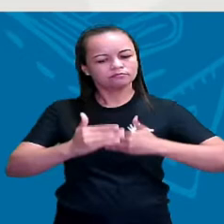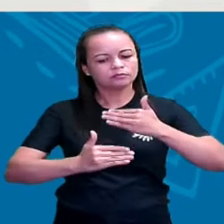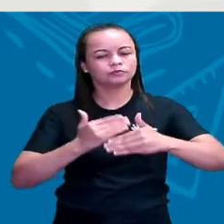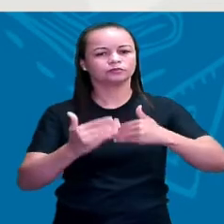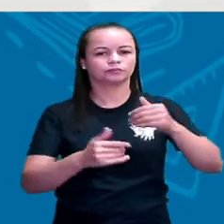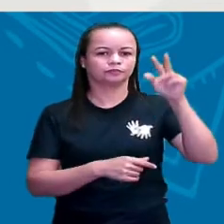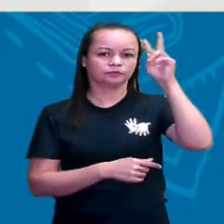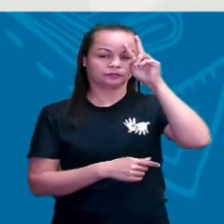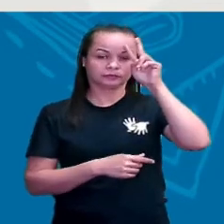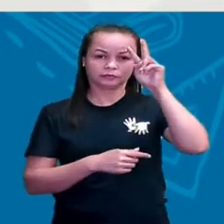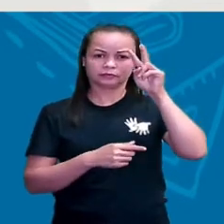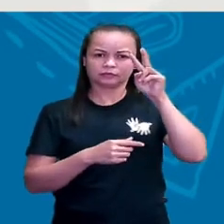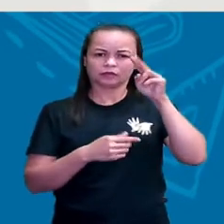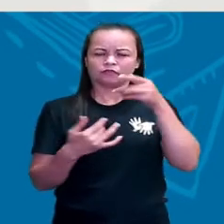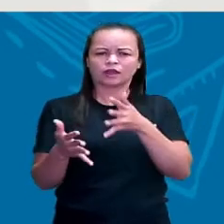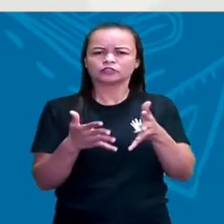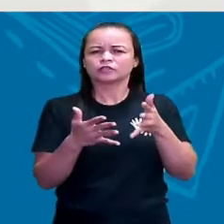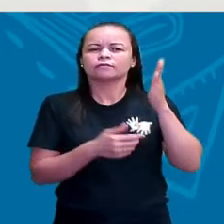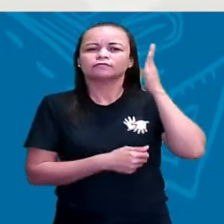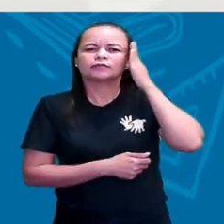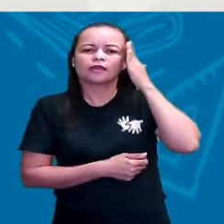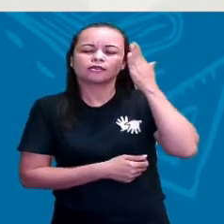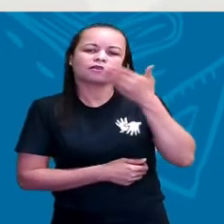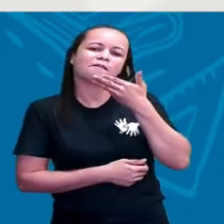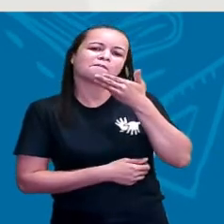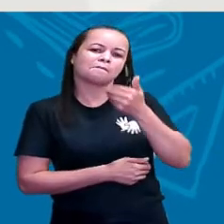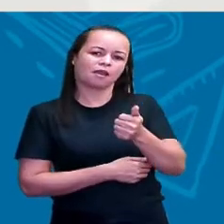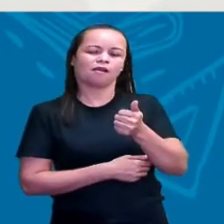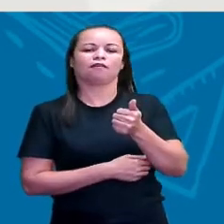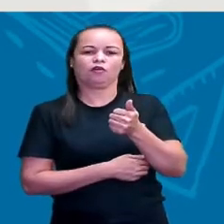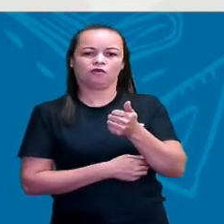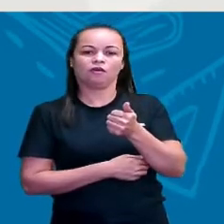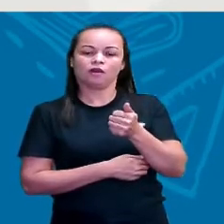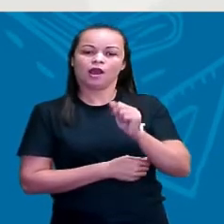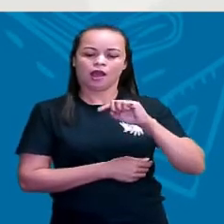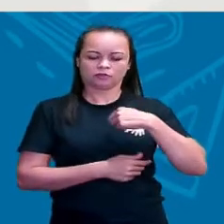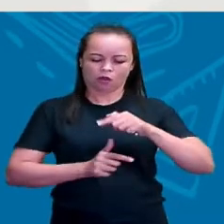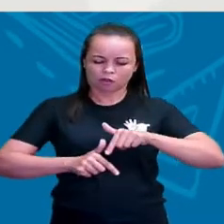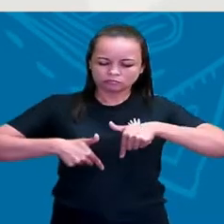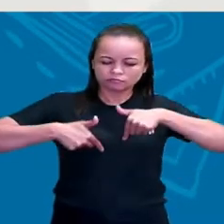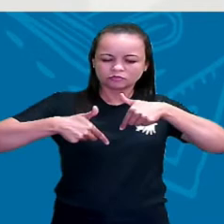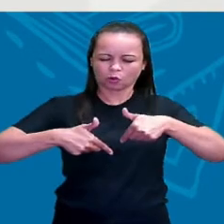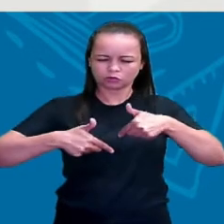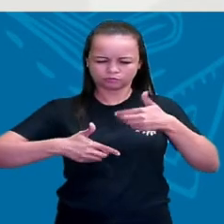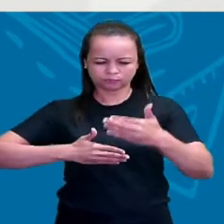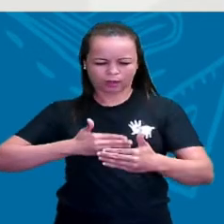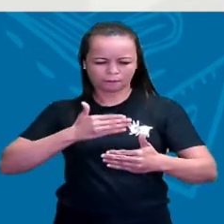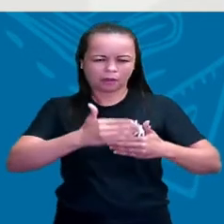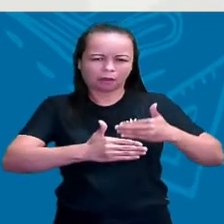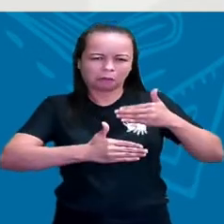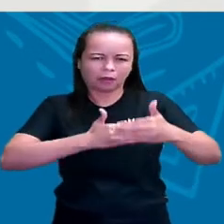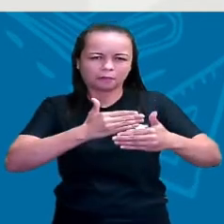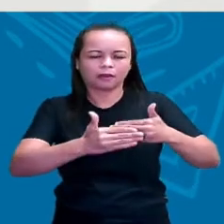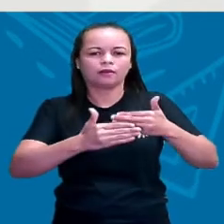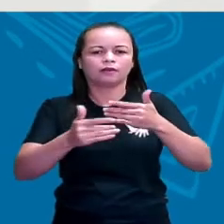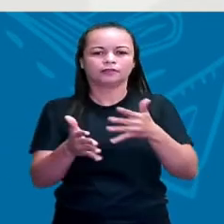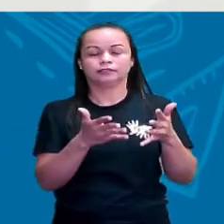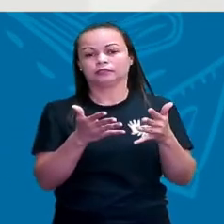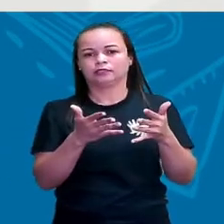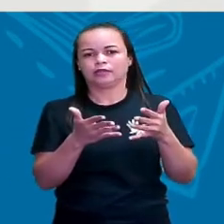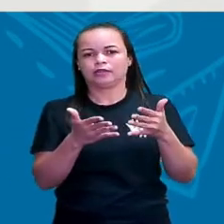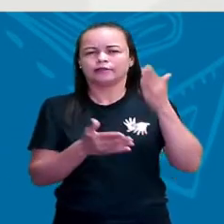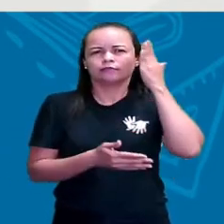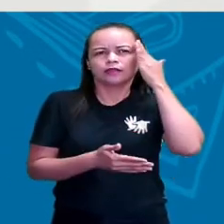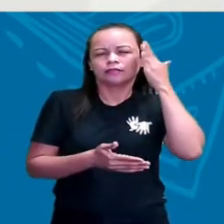isso faz com que a gente possa entender melhor as nossas ações ao longo desse tempo. Isso nos ajuda a entender melhor o